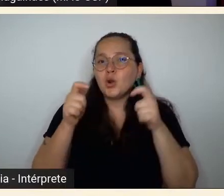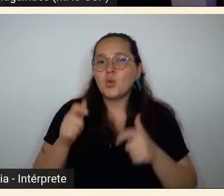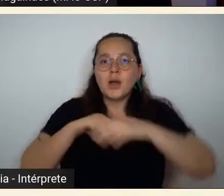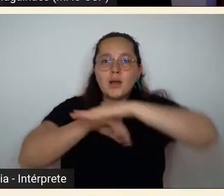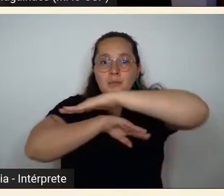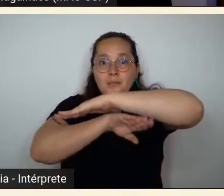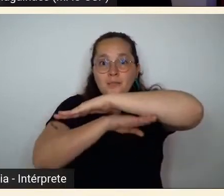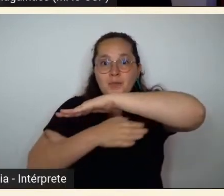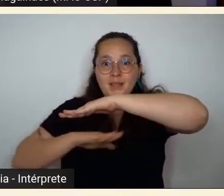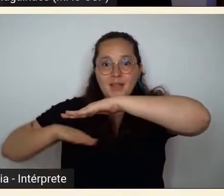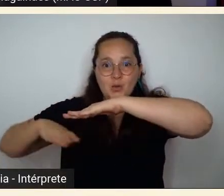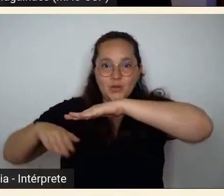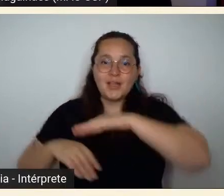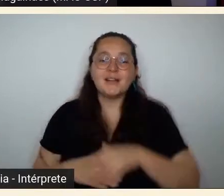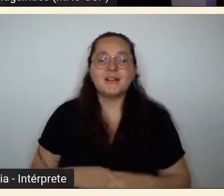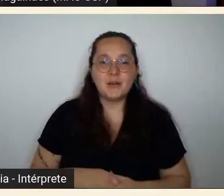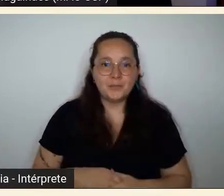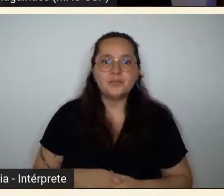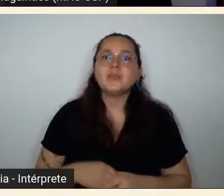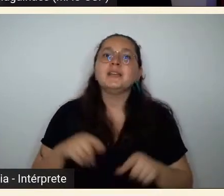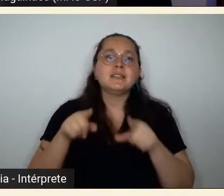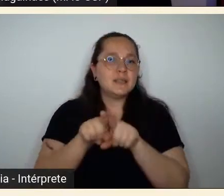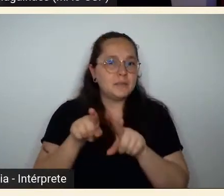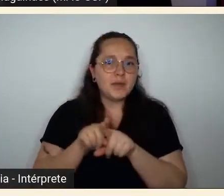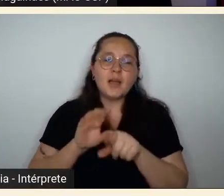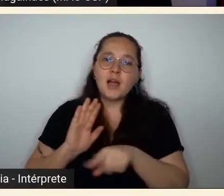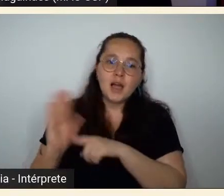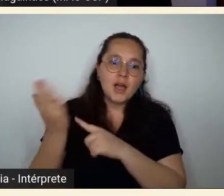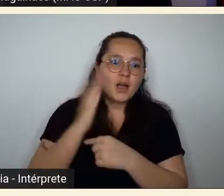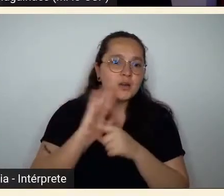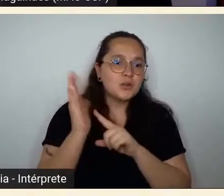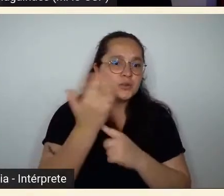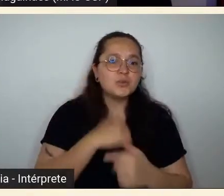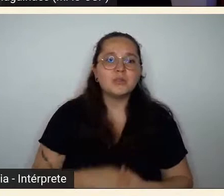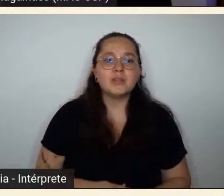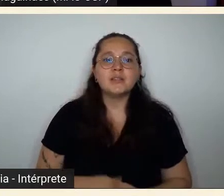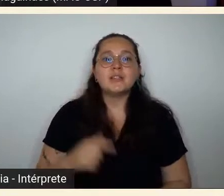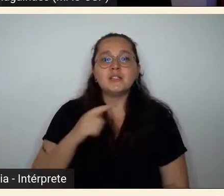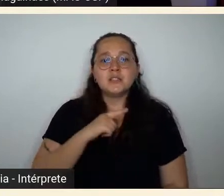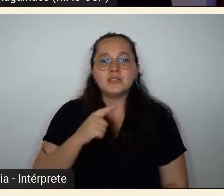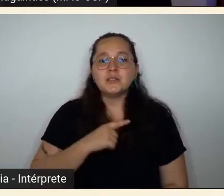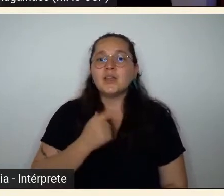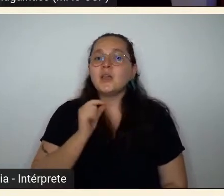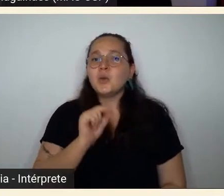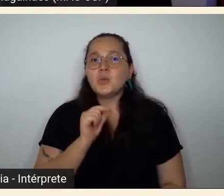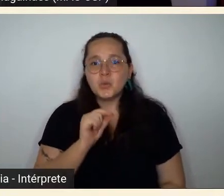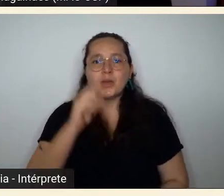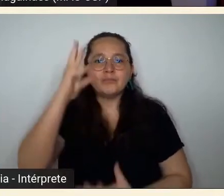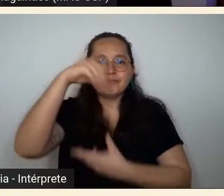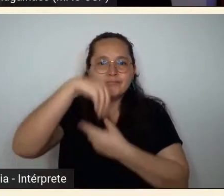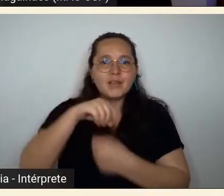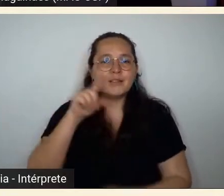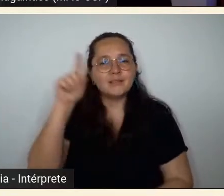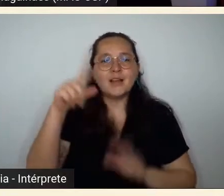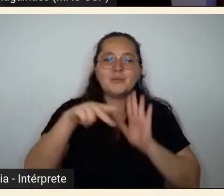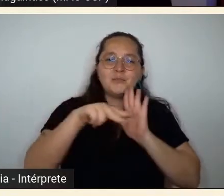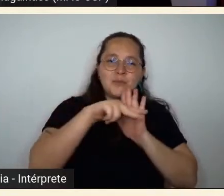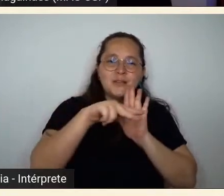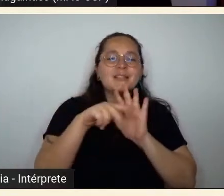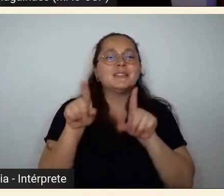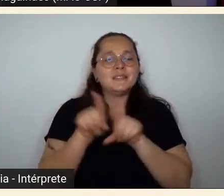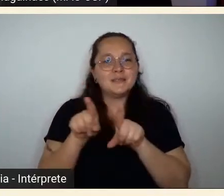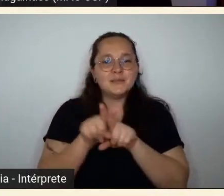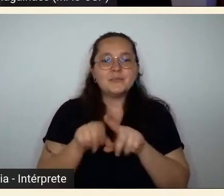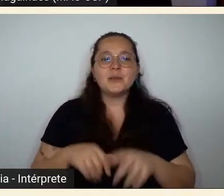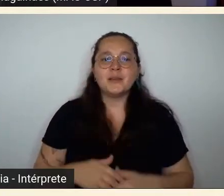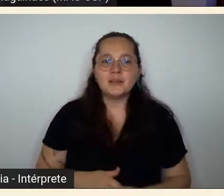presente neste momento com essa presença querida do Joaquim e o Instituto Moreira Salles, como os